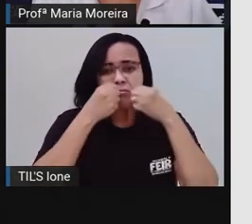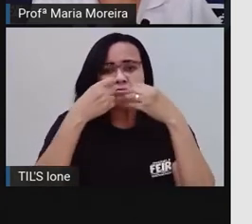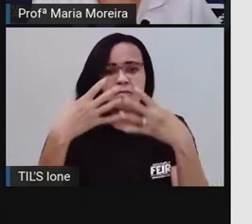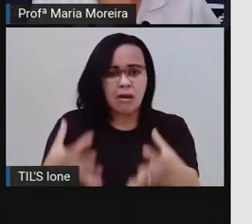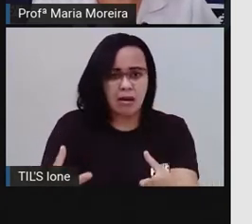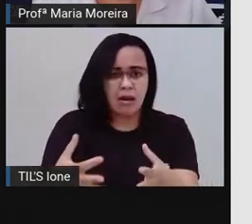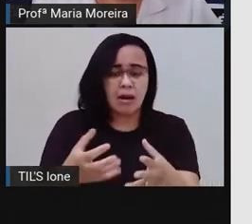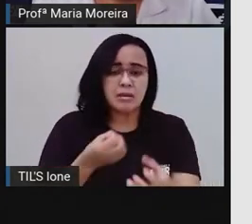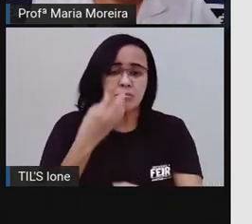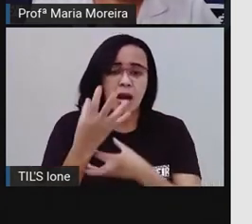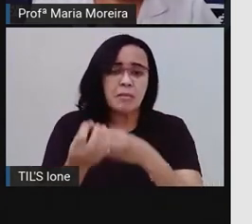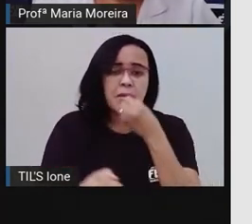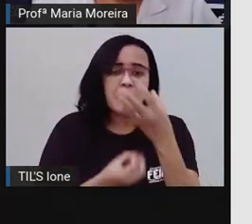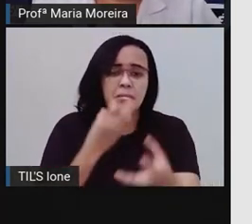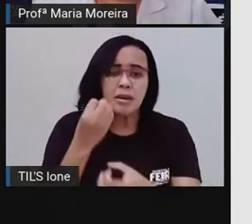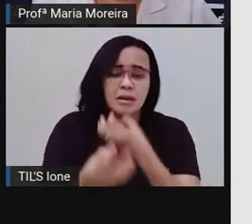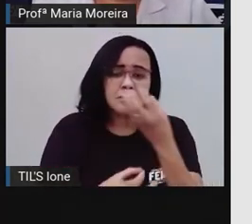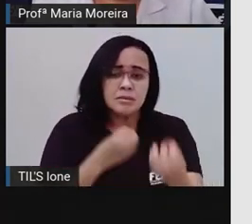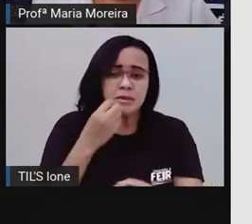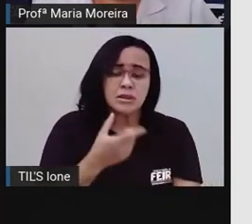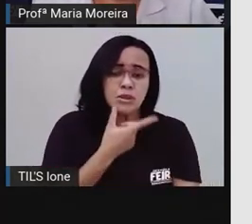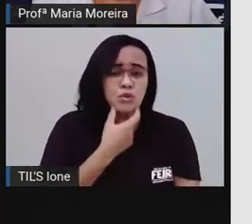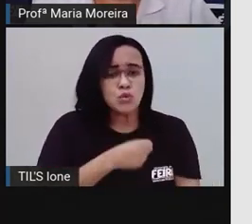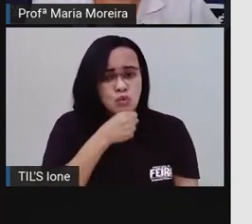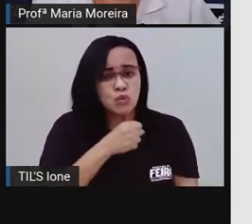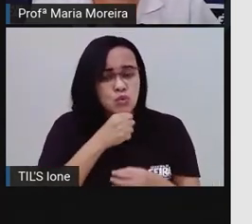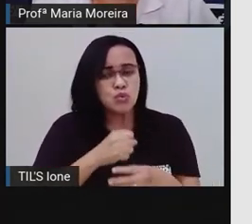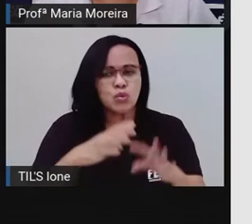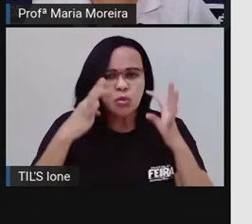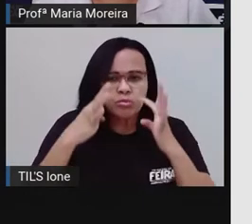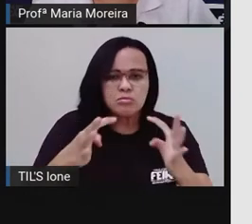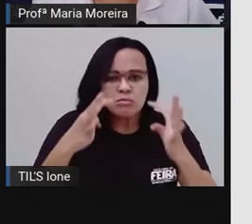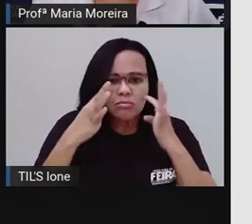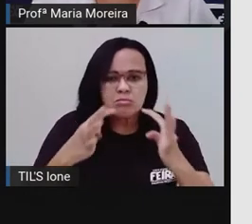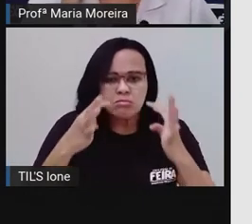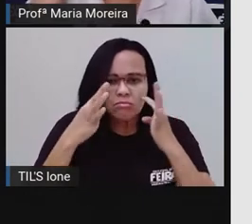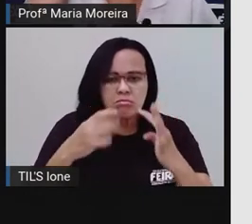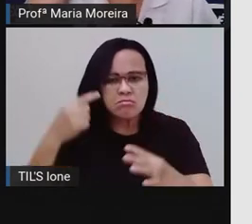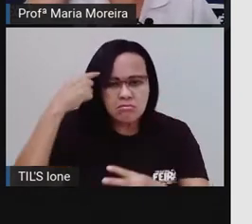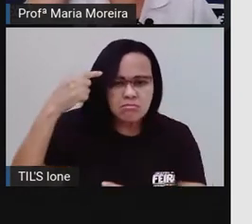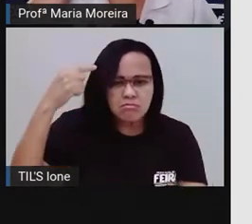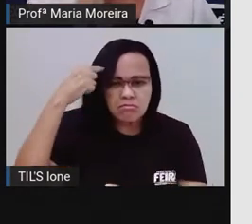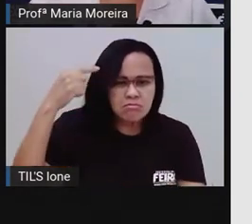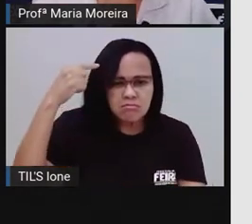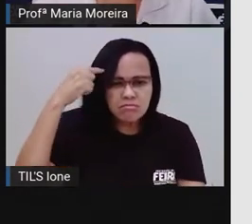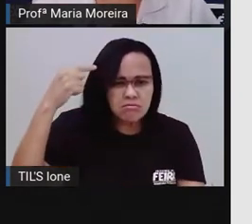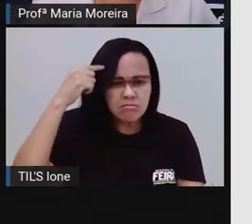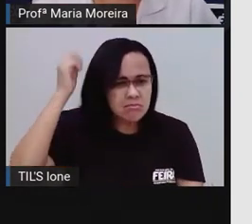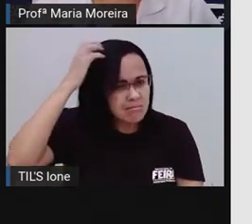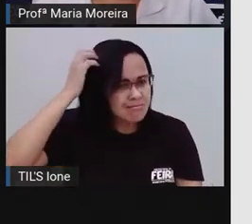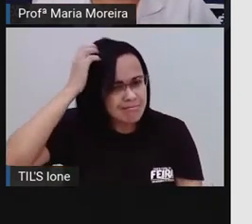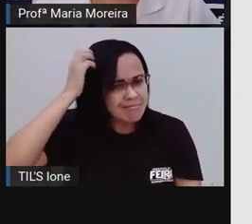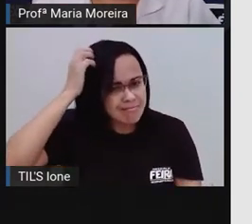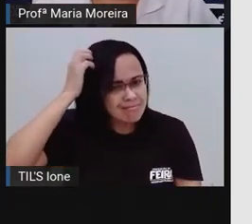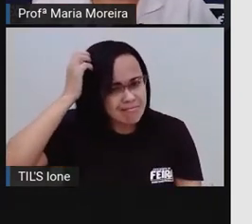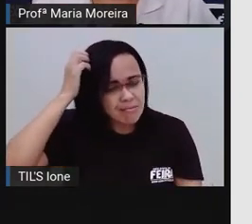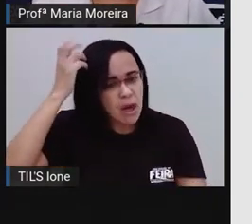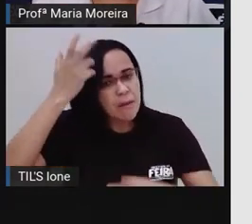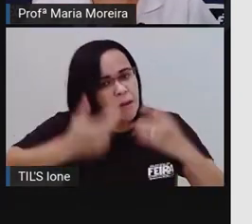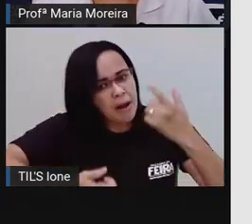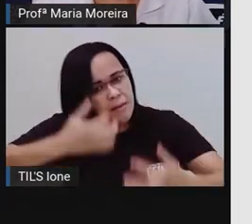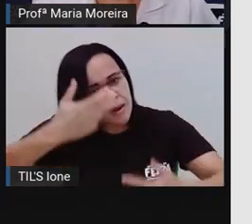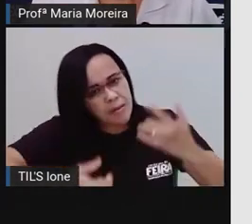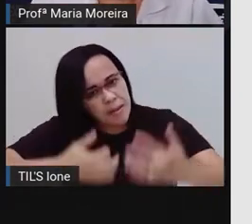O avô ouviu tudo, pensou, mastigou o vento, coçou a cabeça e começou.